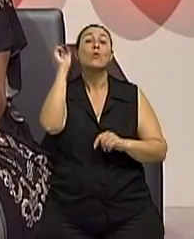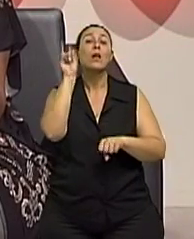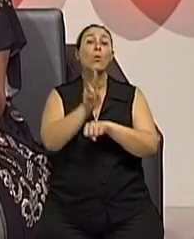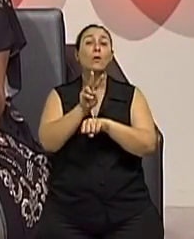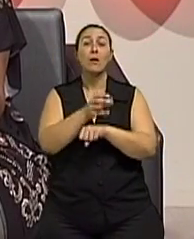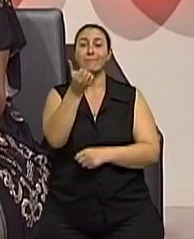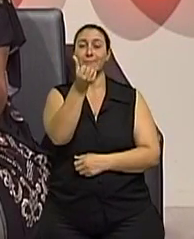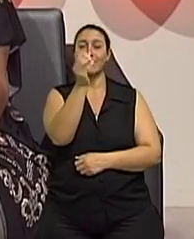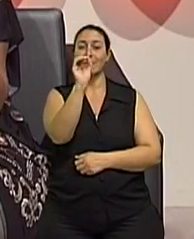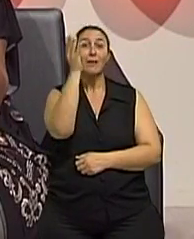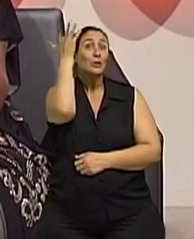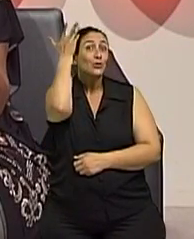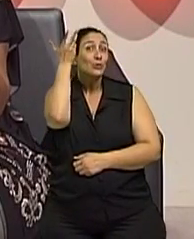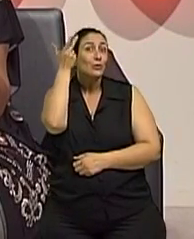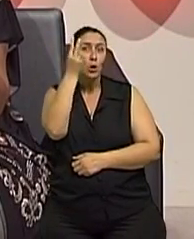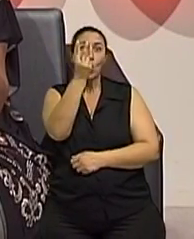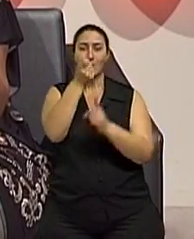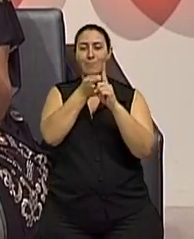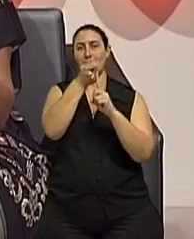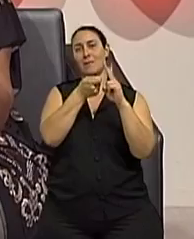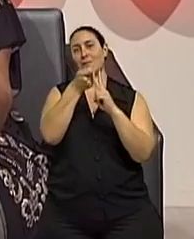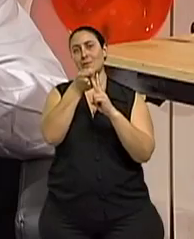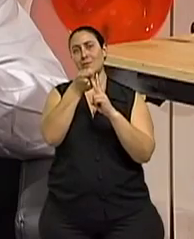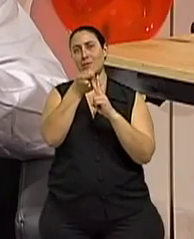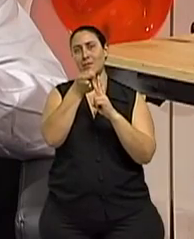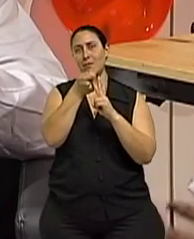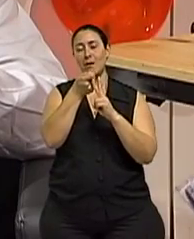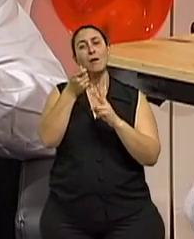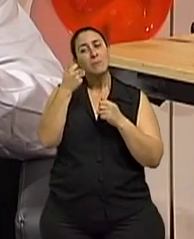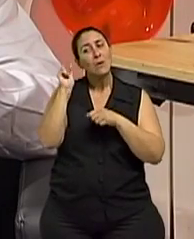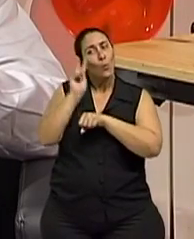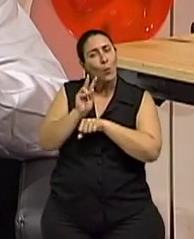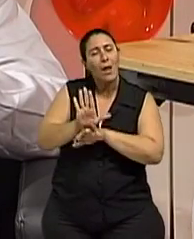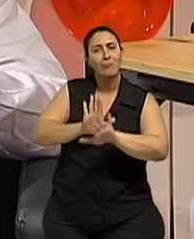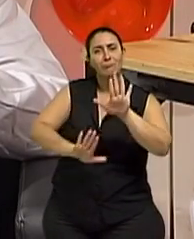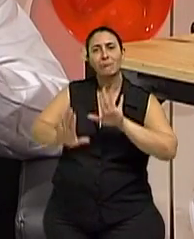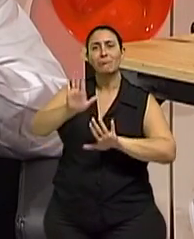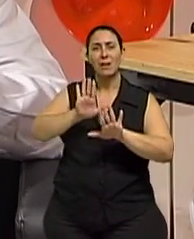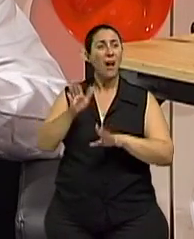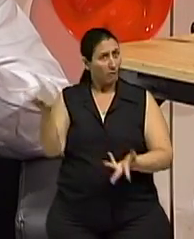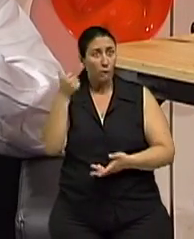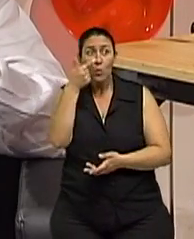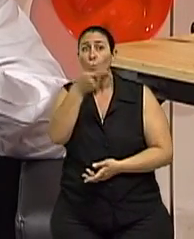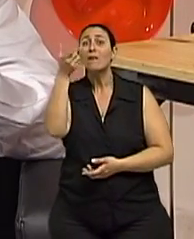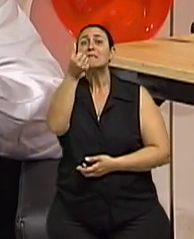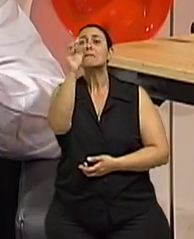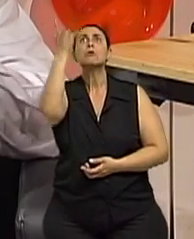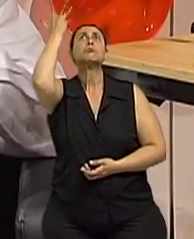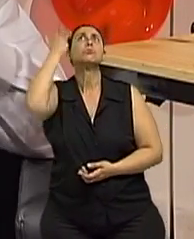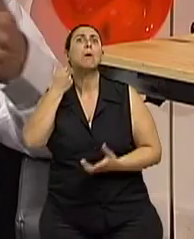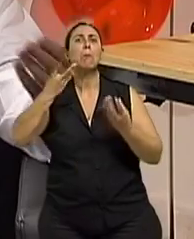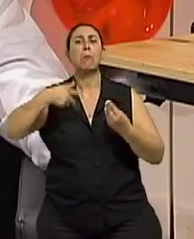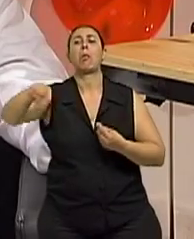60 dias, gente. Não é assim, eu estou bem com 30, vou sair caminhando. Exatamente. A gente aconselha sempre o uso de muletas ou o andador,